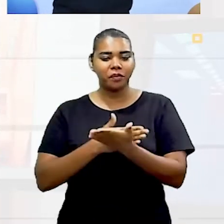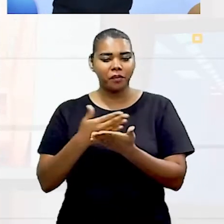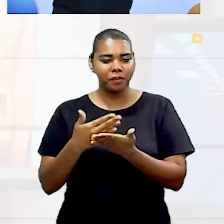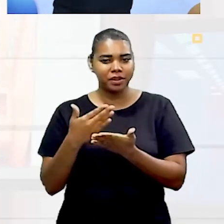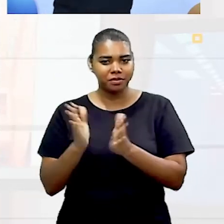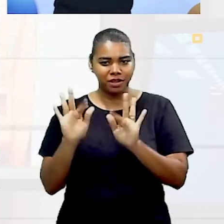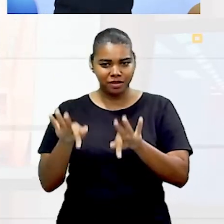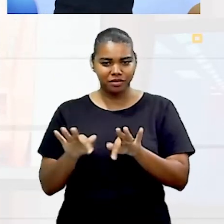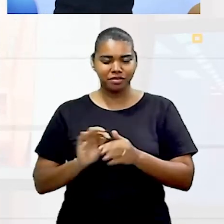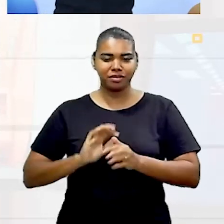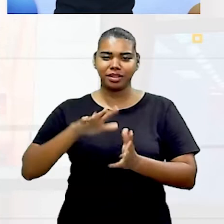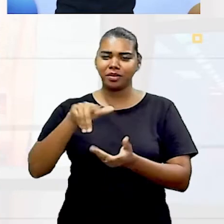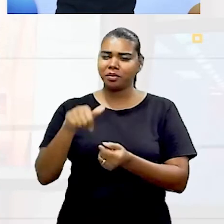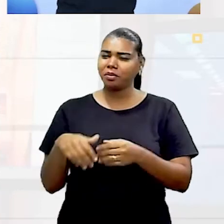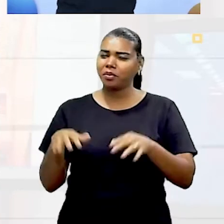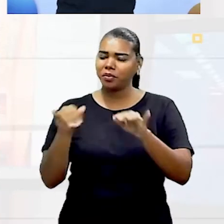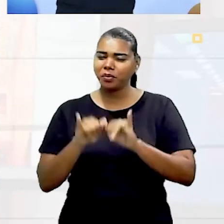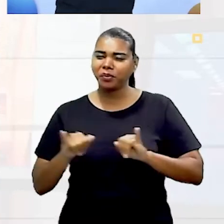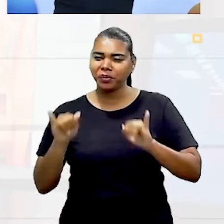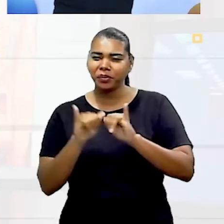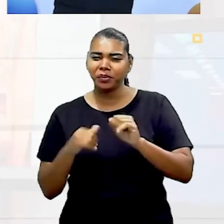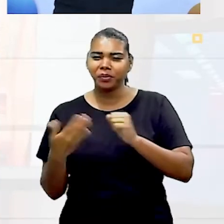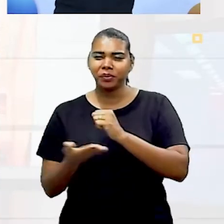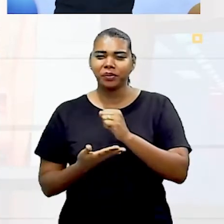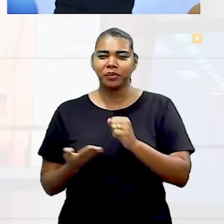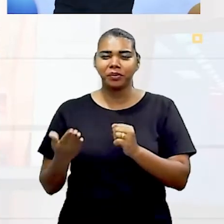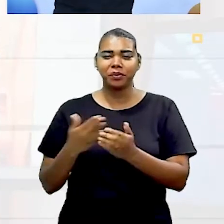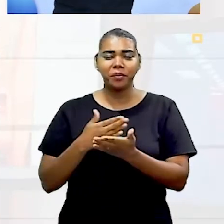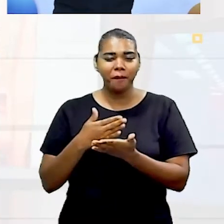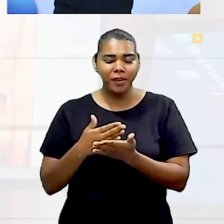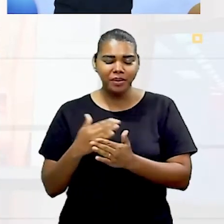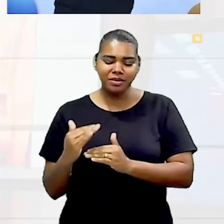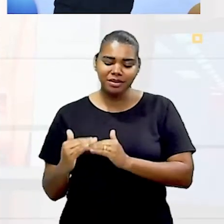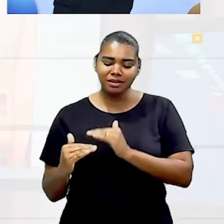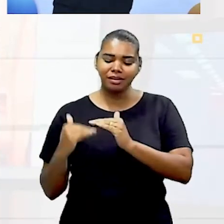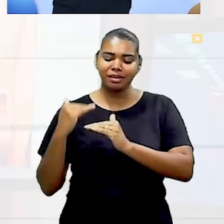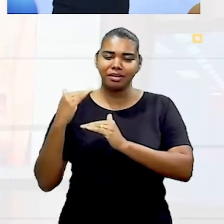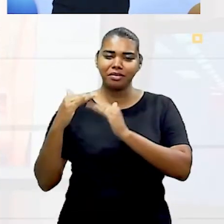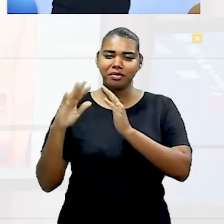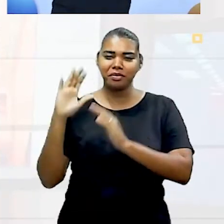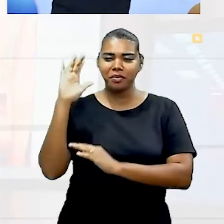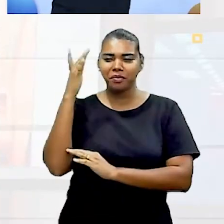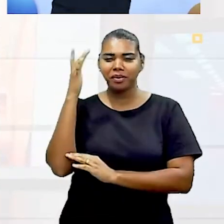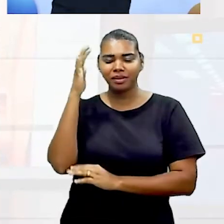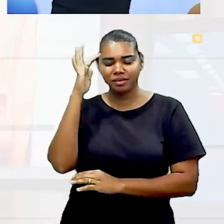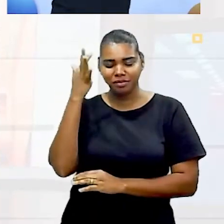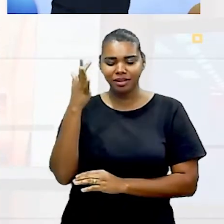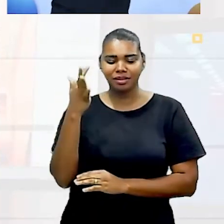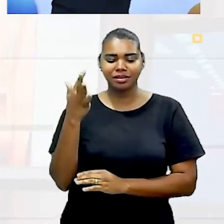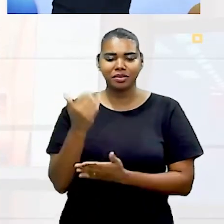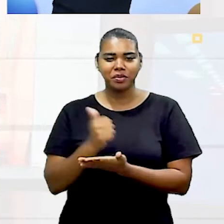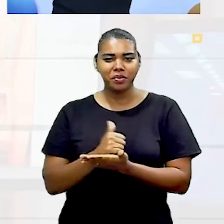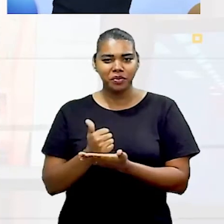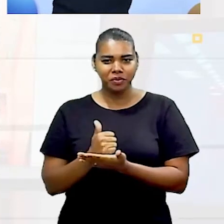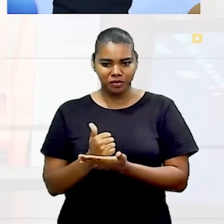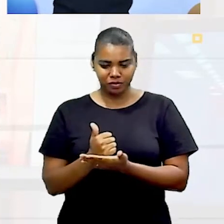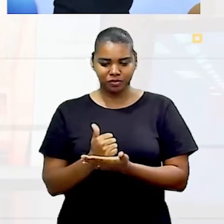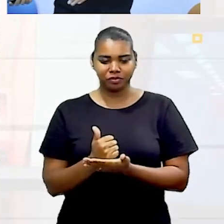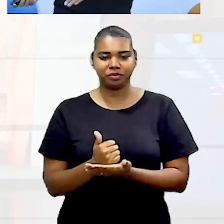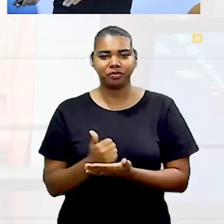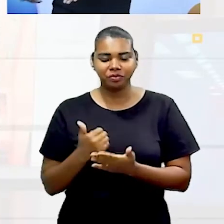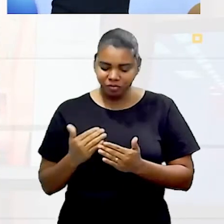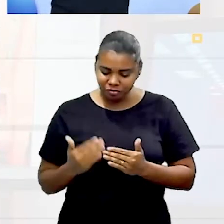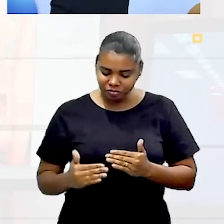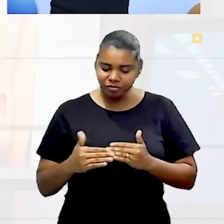e fim. Mundo comum, meio, onde você evolui, clímax e resolução, onde você deixaria um ponto para uma